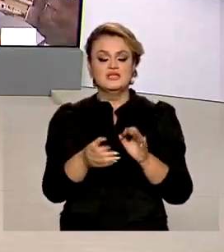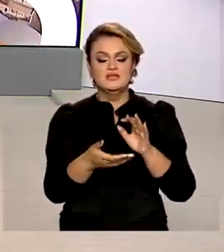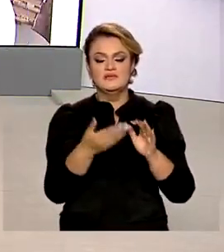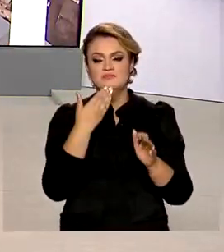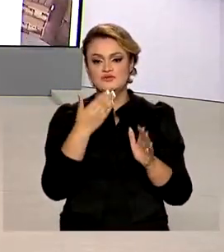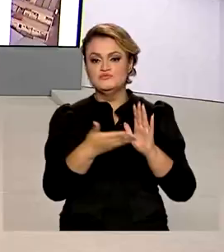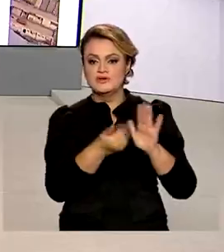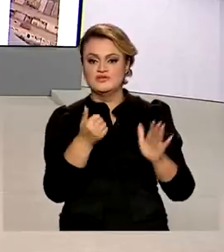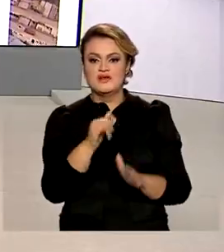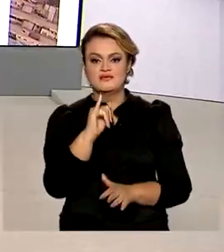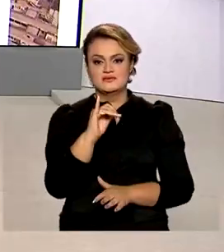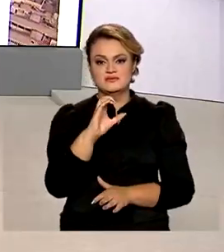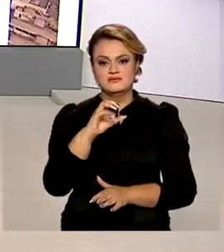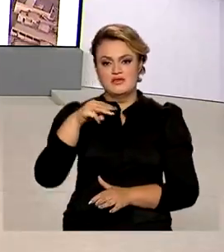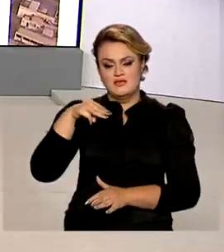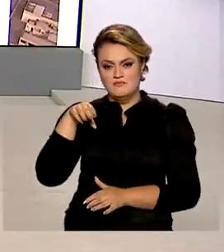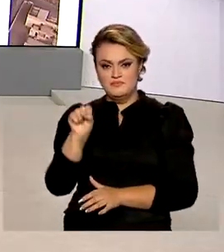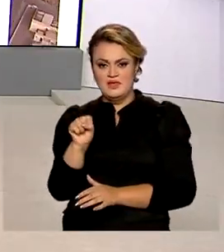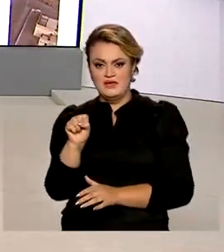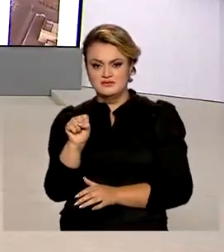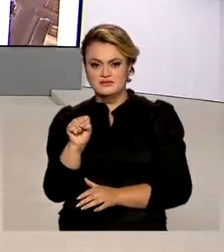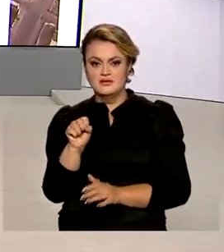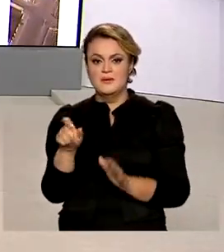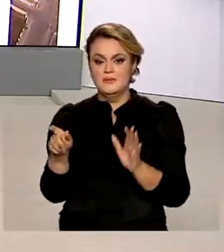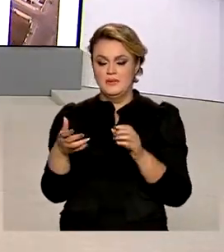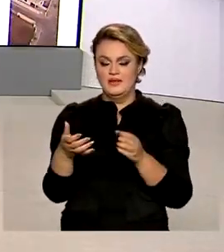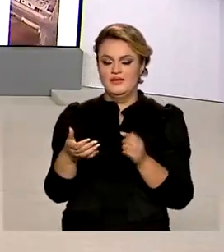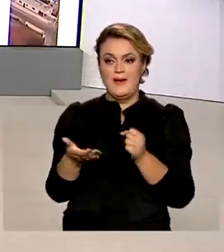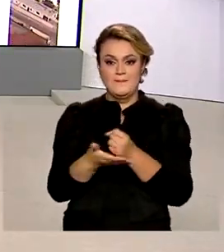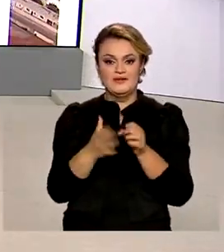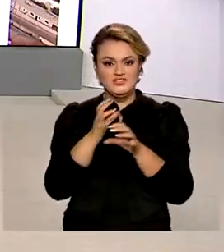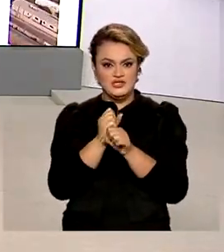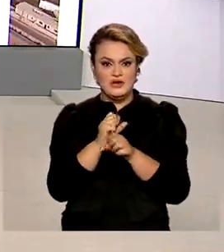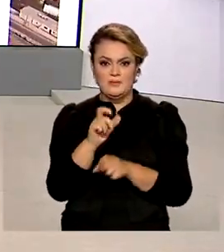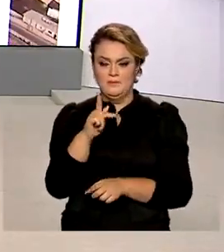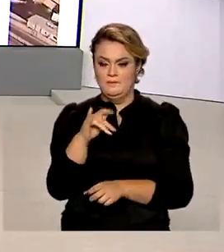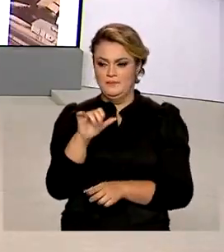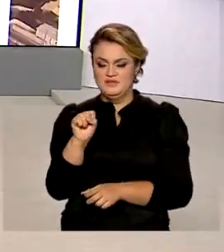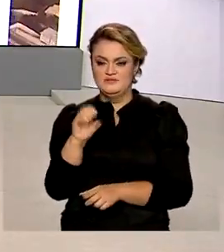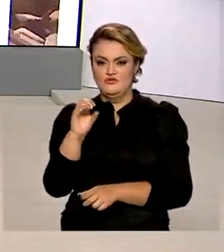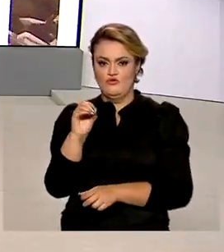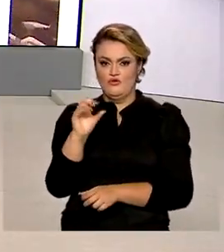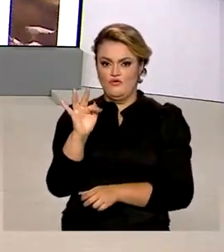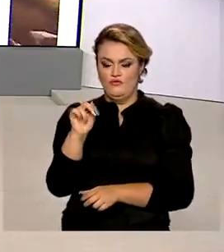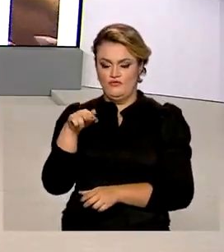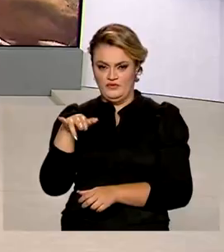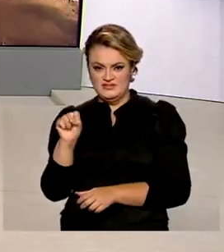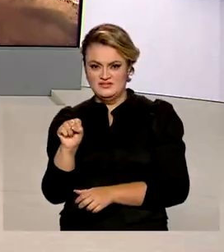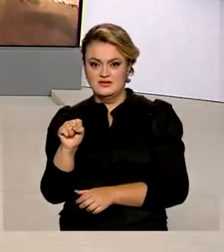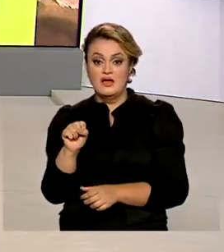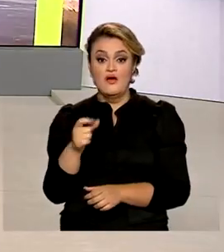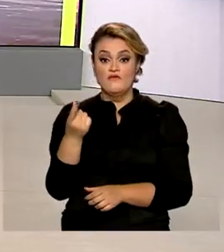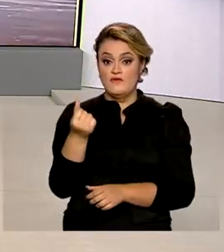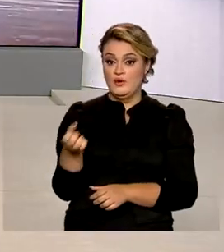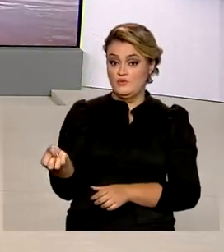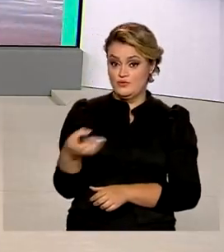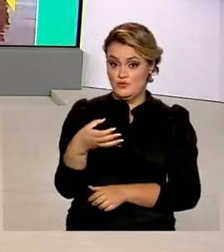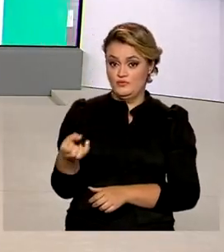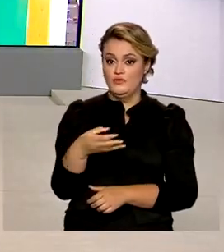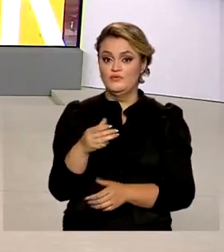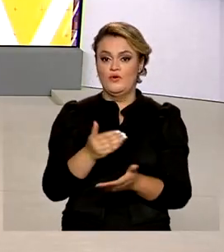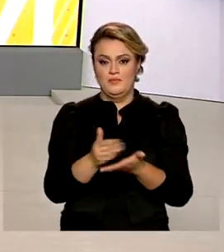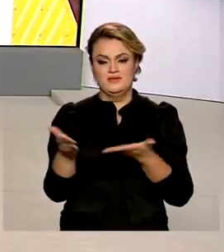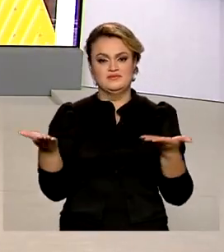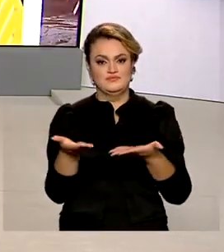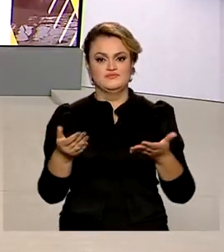do ICMS da base de cálculo do Piscofis cobrado na conta de energia. As novas tarifas passam a valer